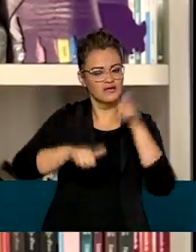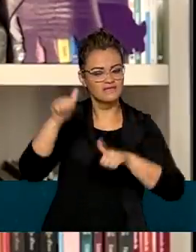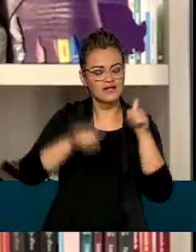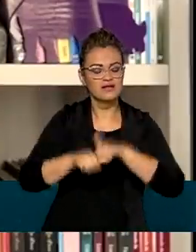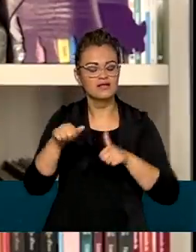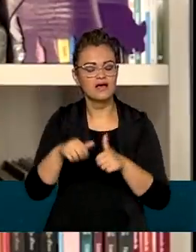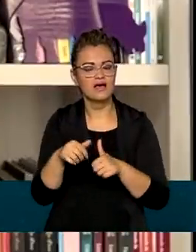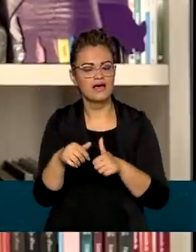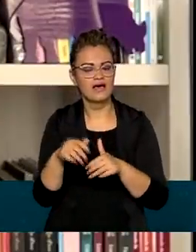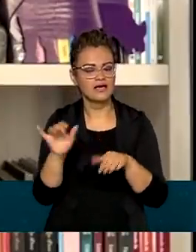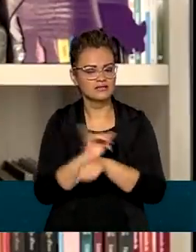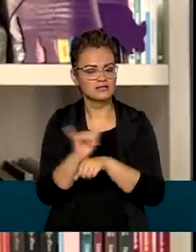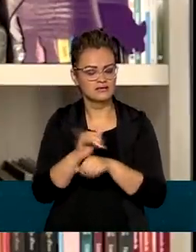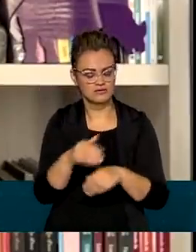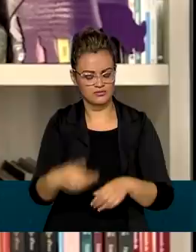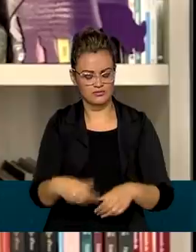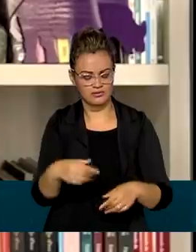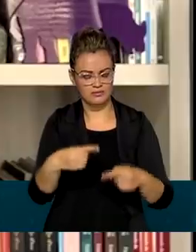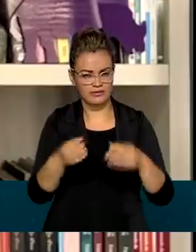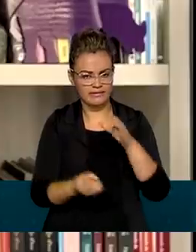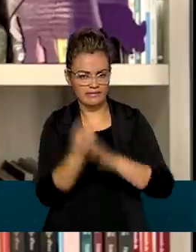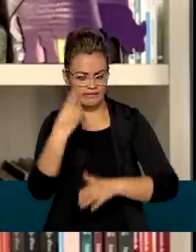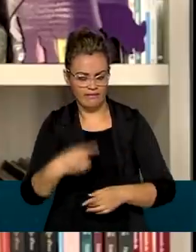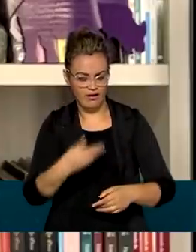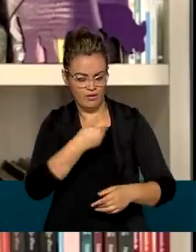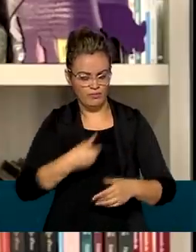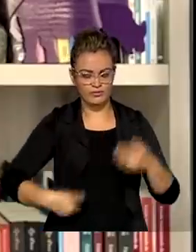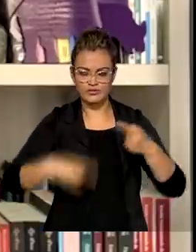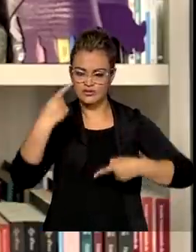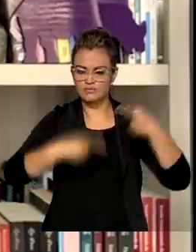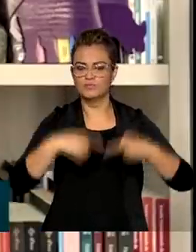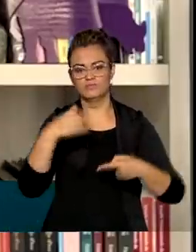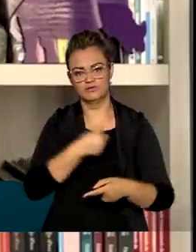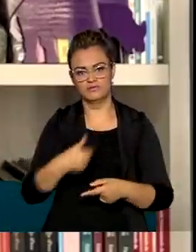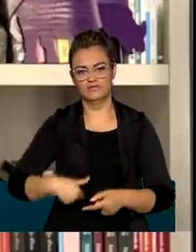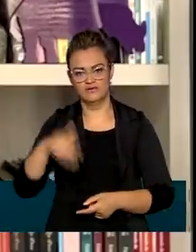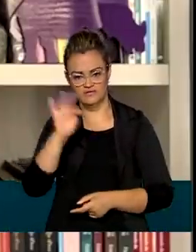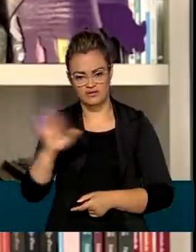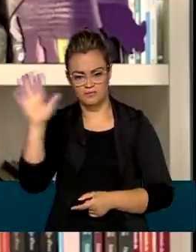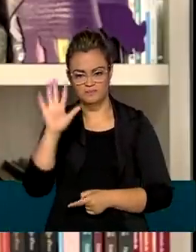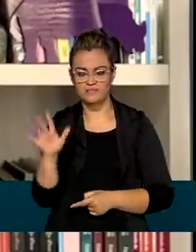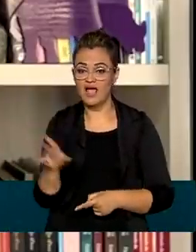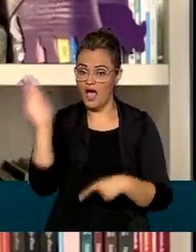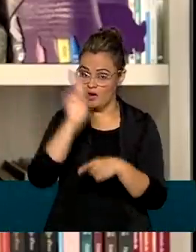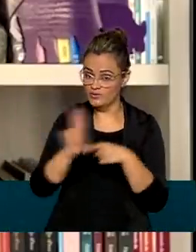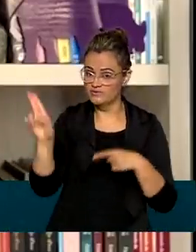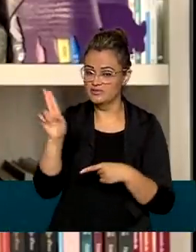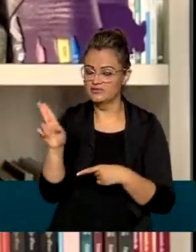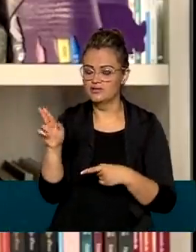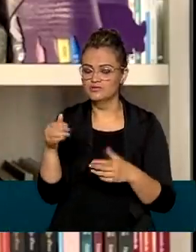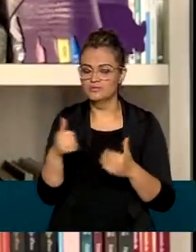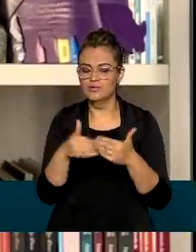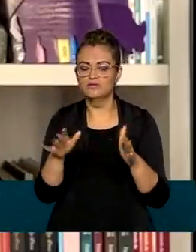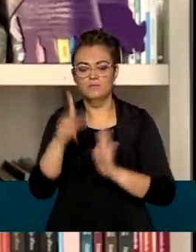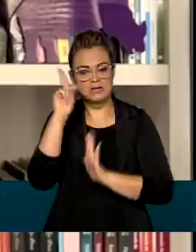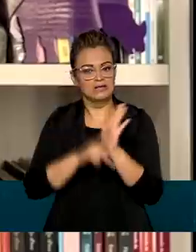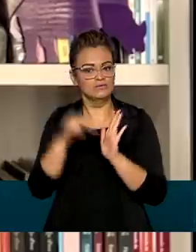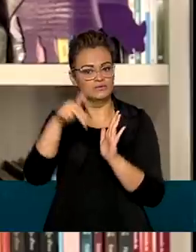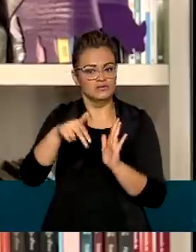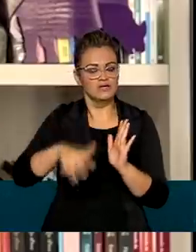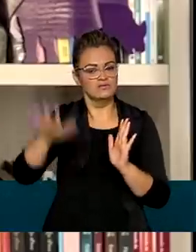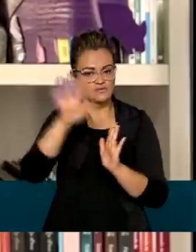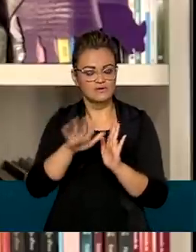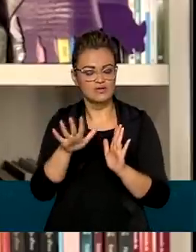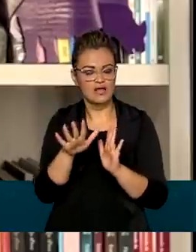conta na formulação de políticas públicas do governo federal, como a Universidade Aberta do Brasil e o Plano Nacional